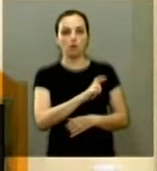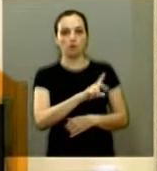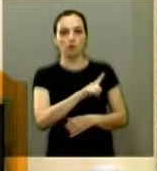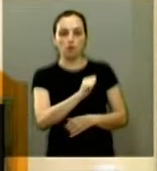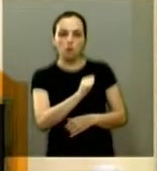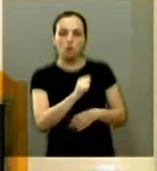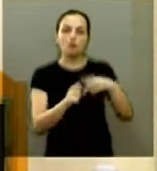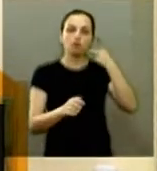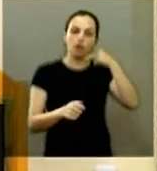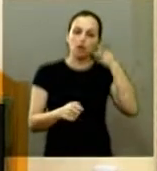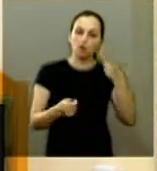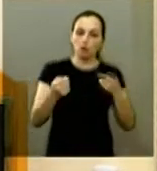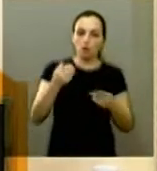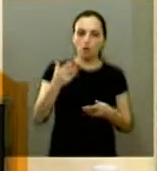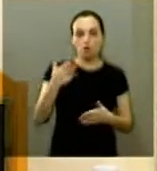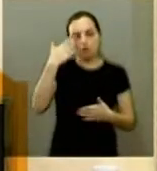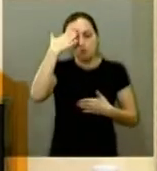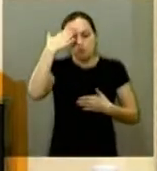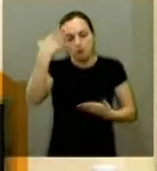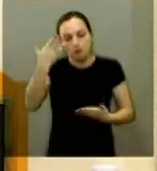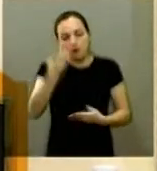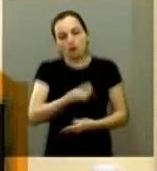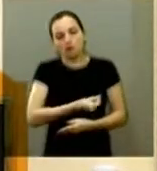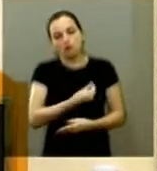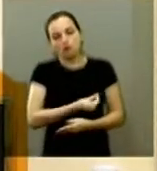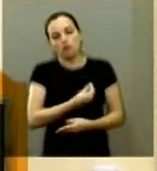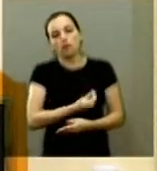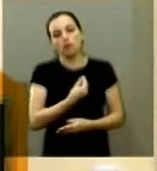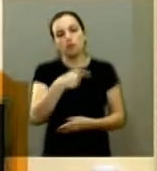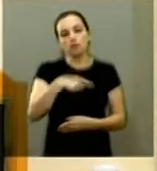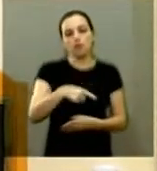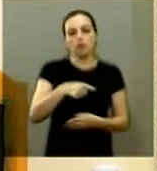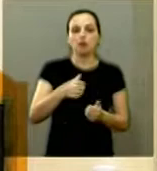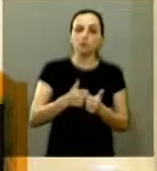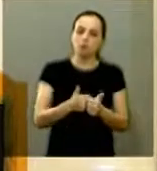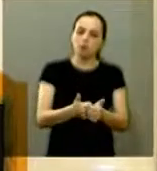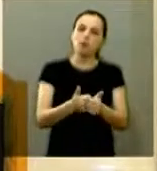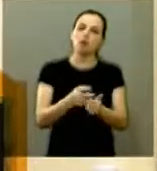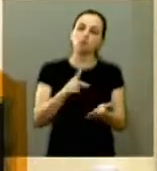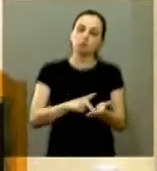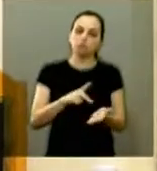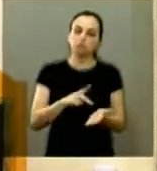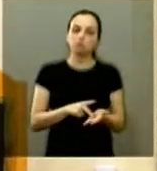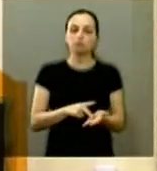obrigado pela sua presença ao nosso lado sempre um companheiro fiel